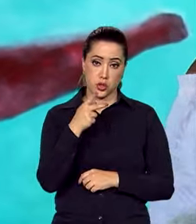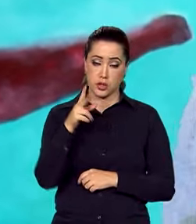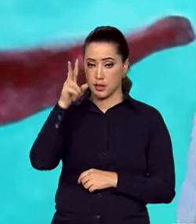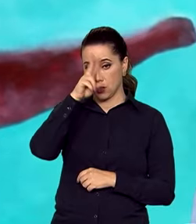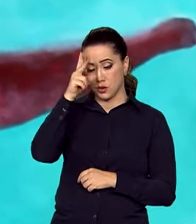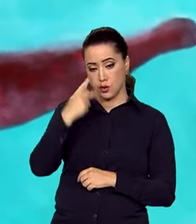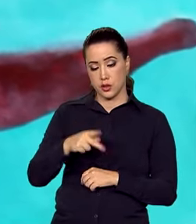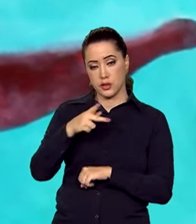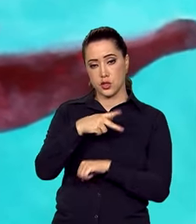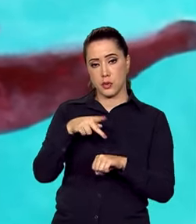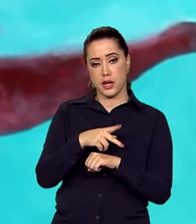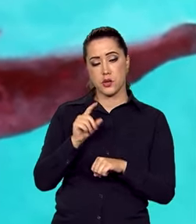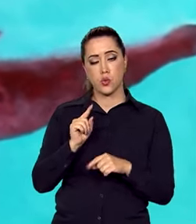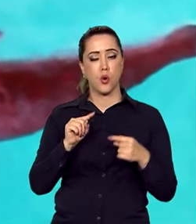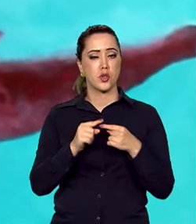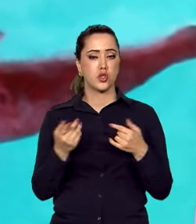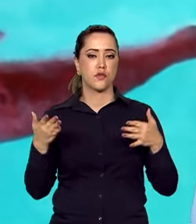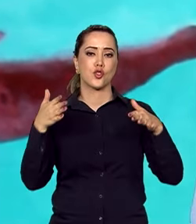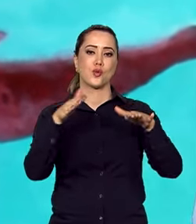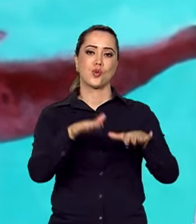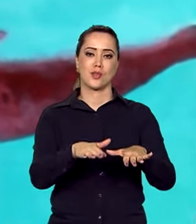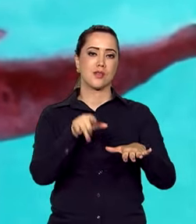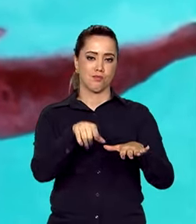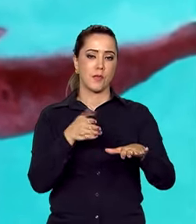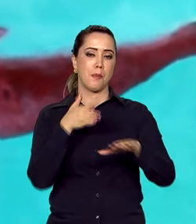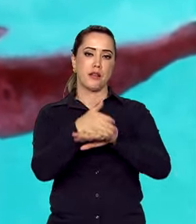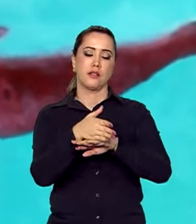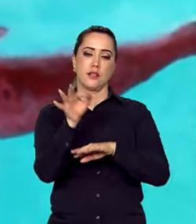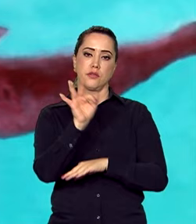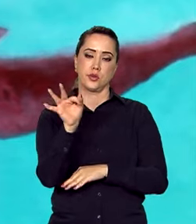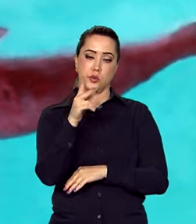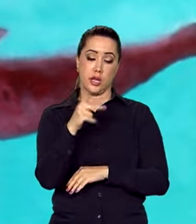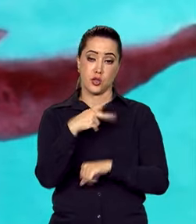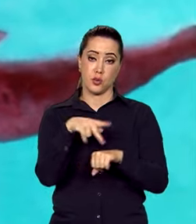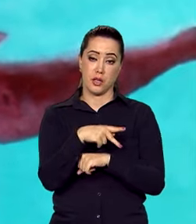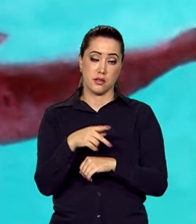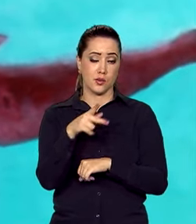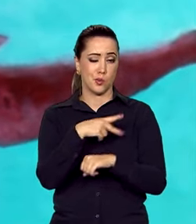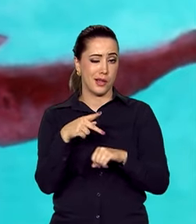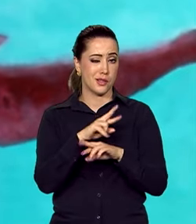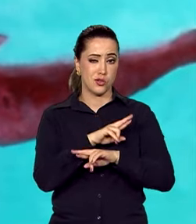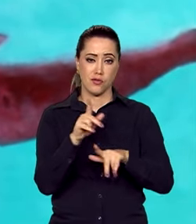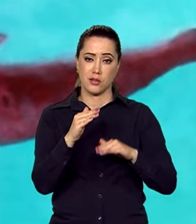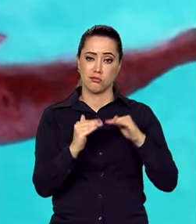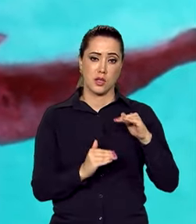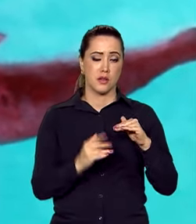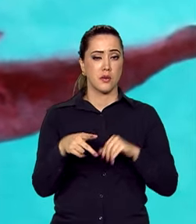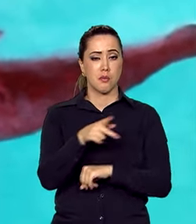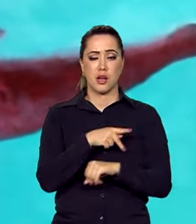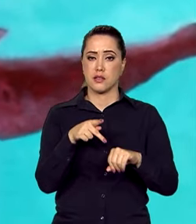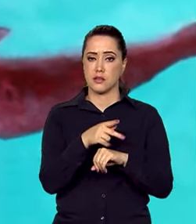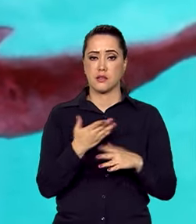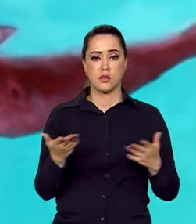história desse país de inclusão, de acesso ao ensino superior do país. Um país é um país desigual, um país